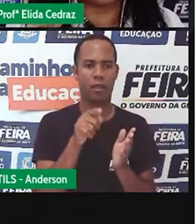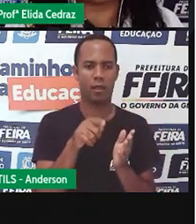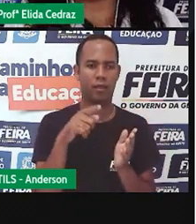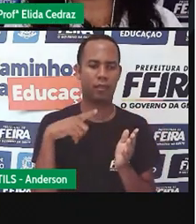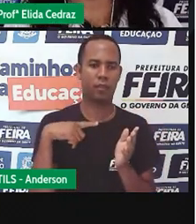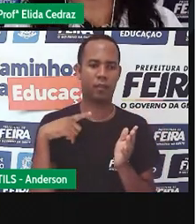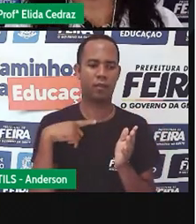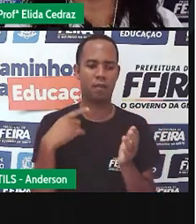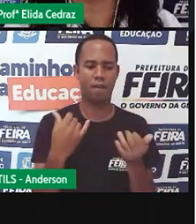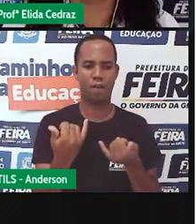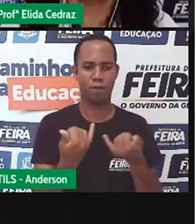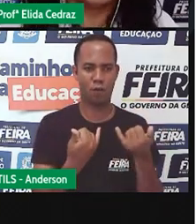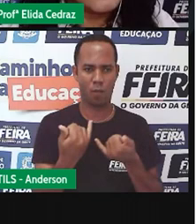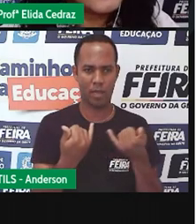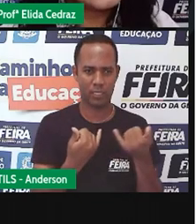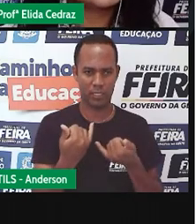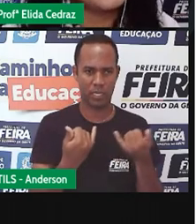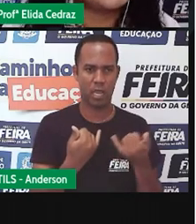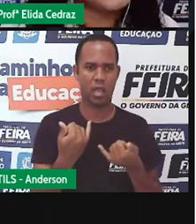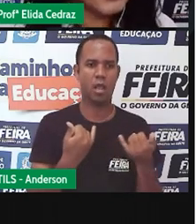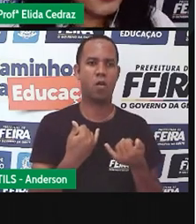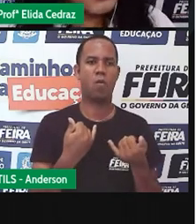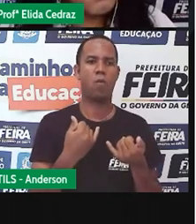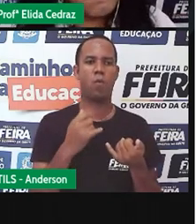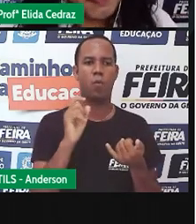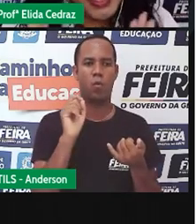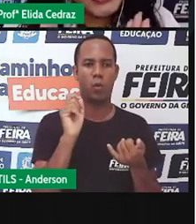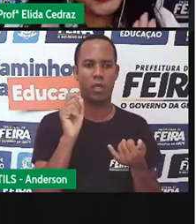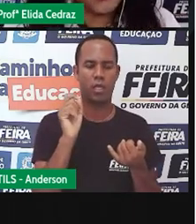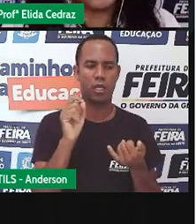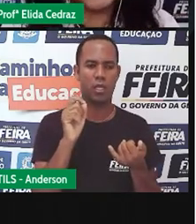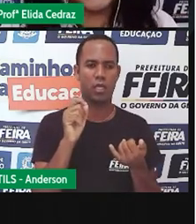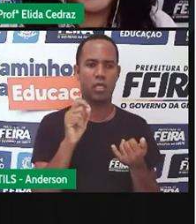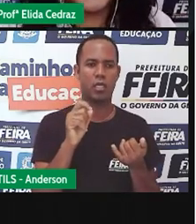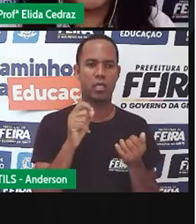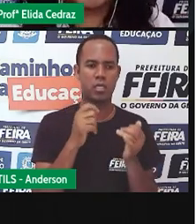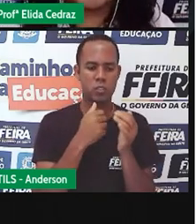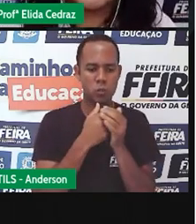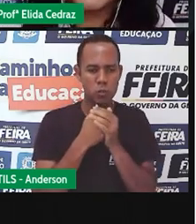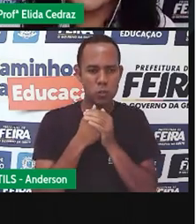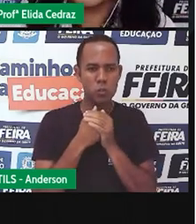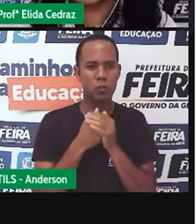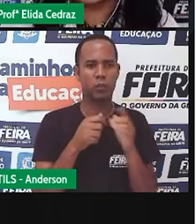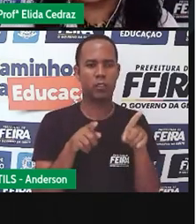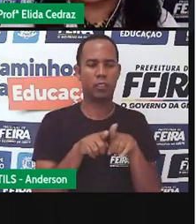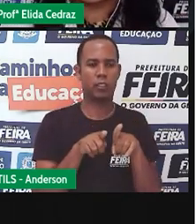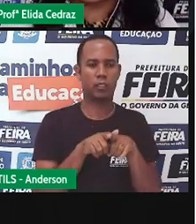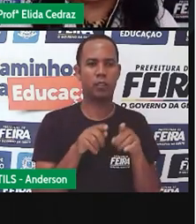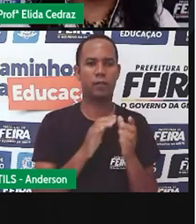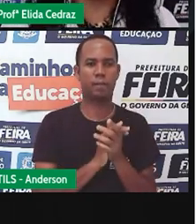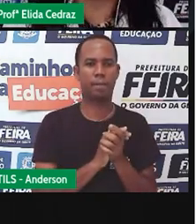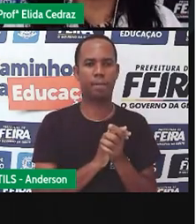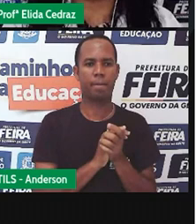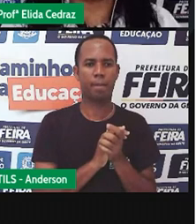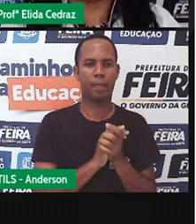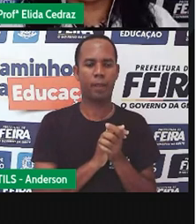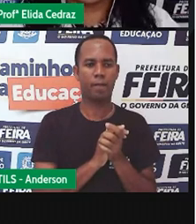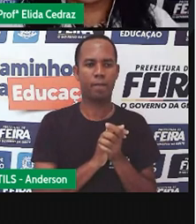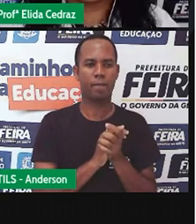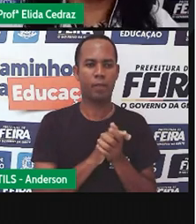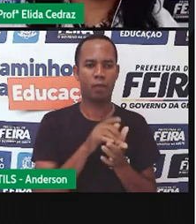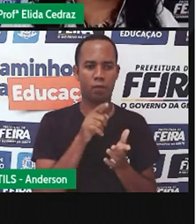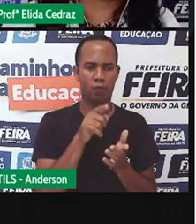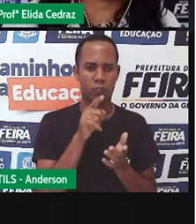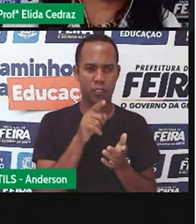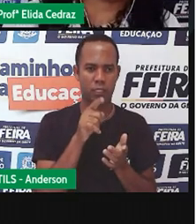informação que está ali escondidinha. A tirinha, como você já